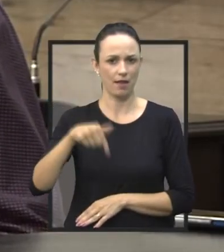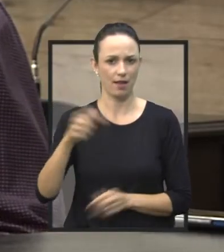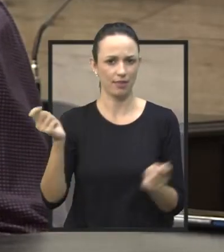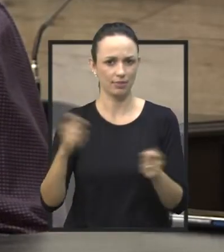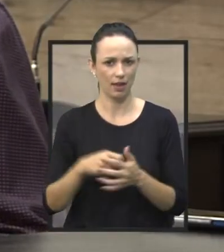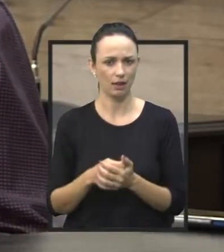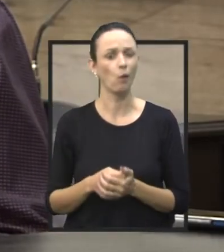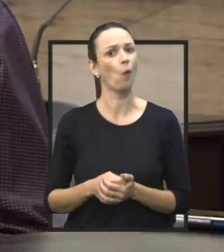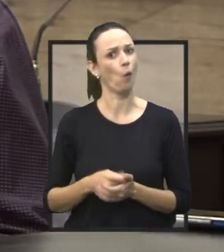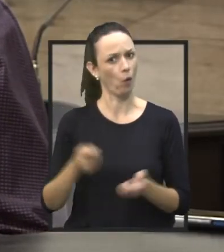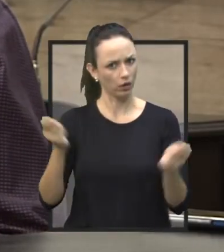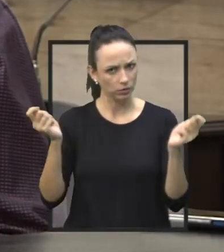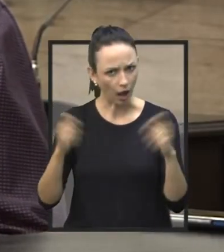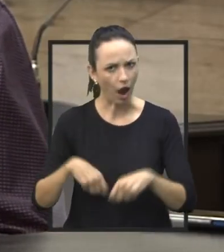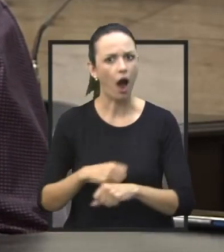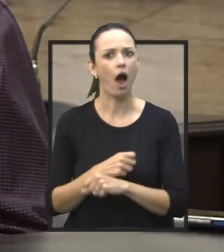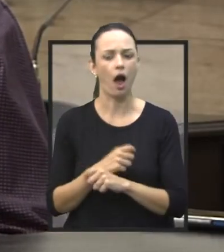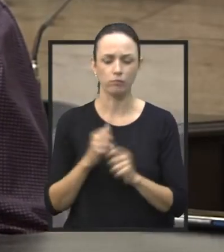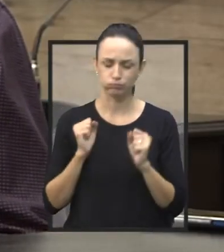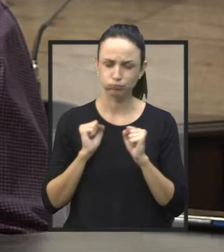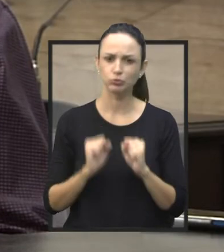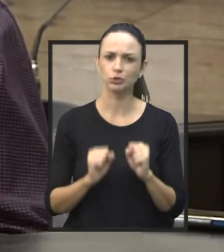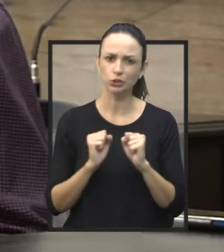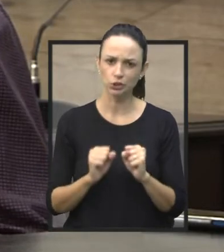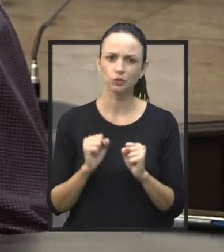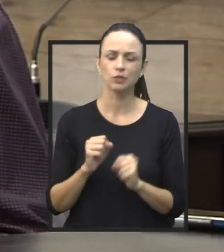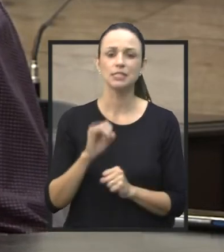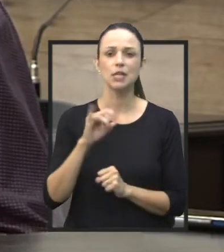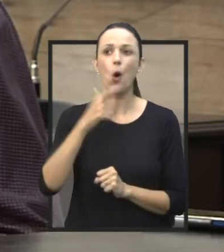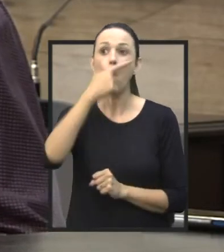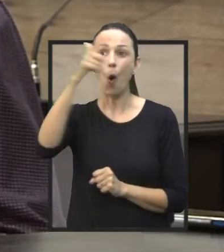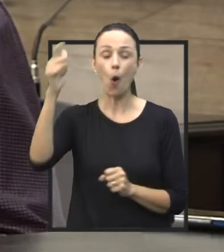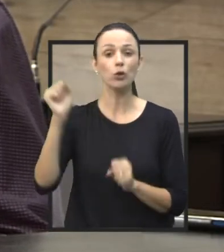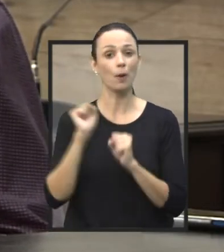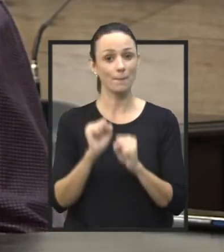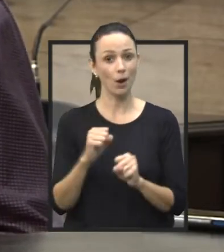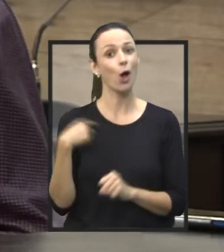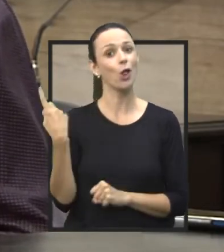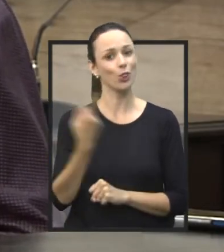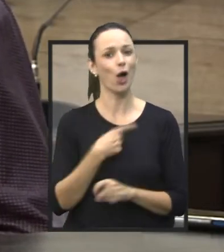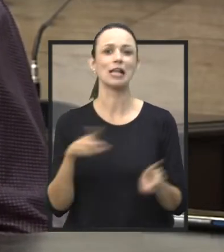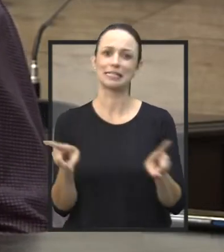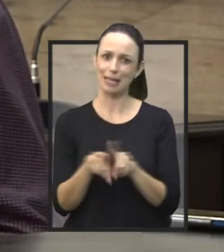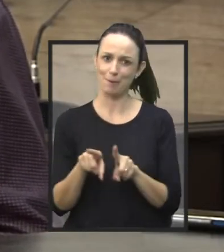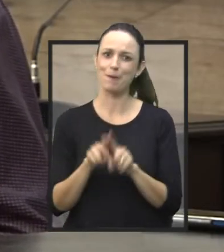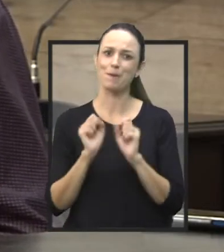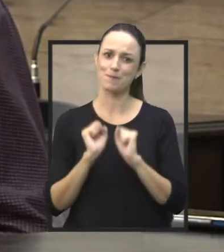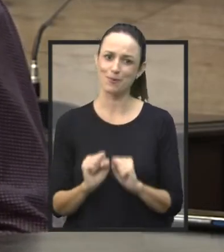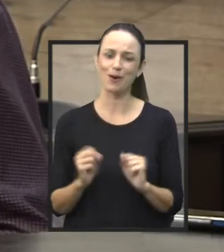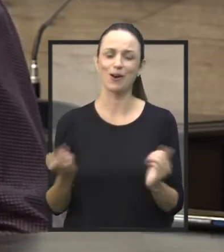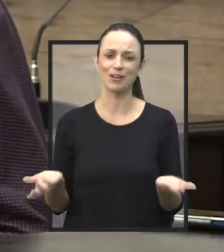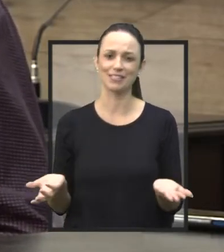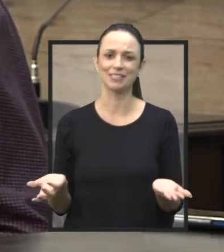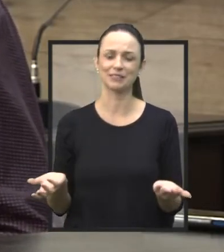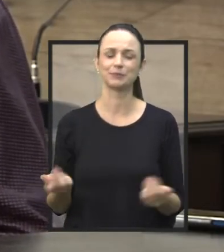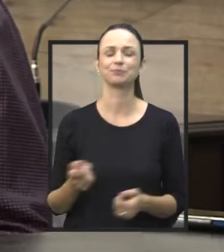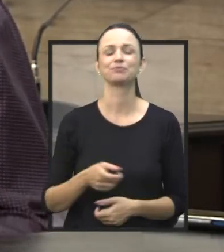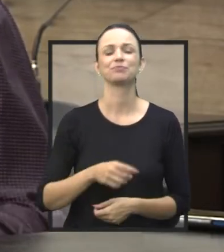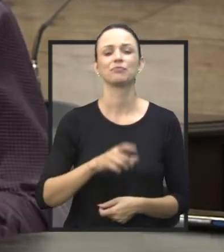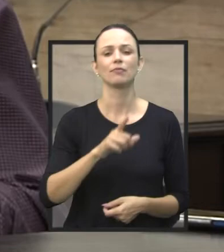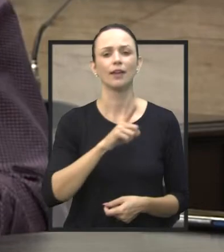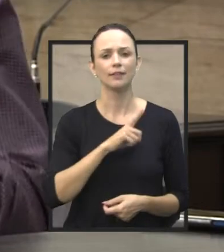é possível, porque se, aquele lema, se outros podem, nós também podemos. É evidente que existem